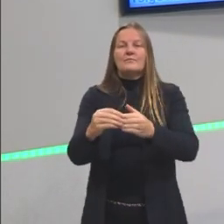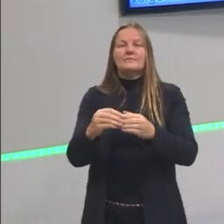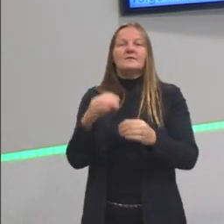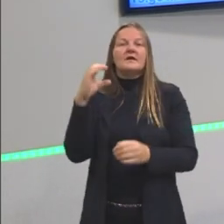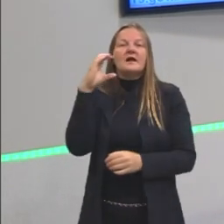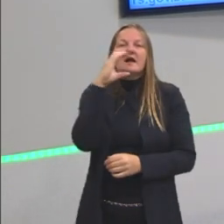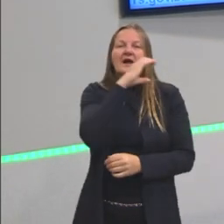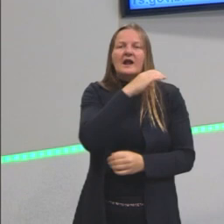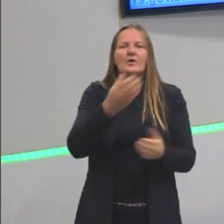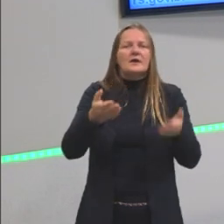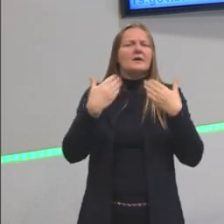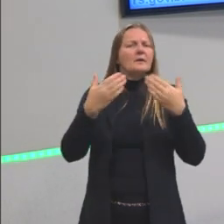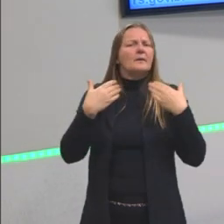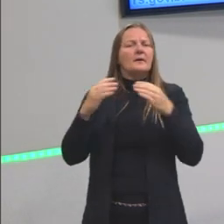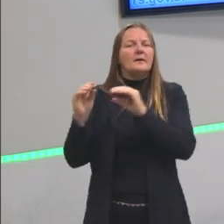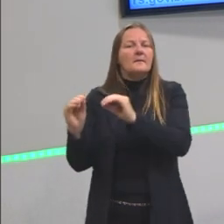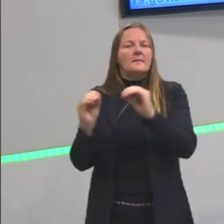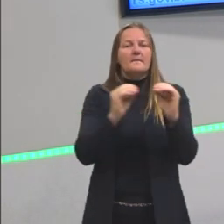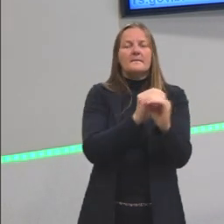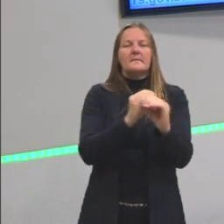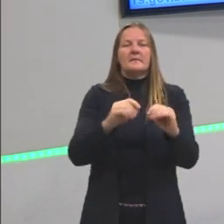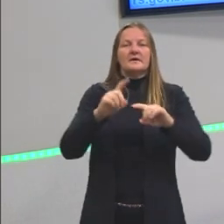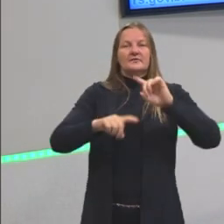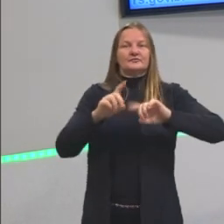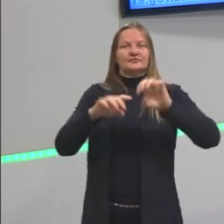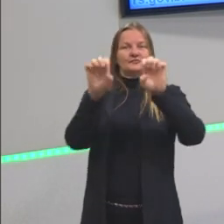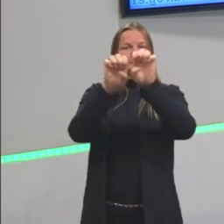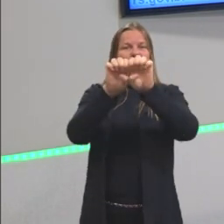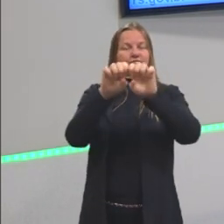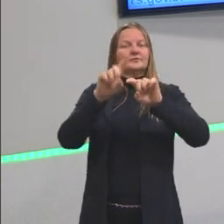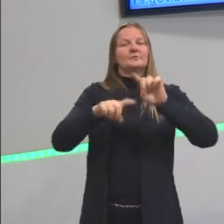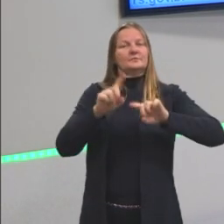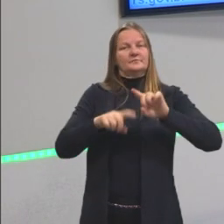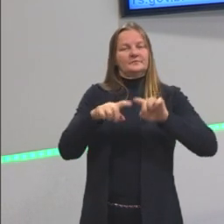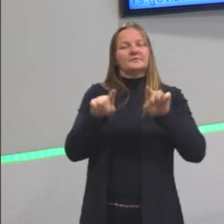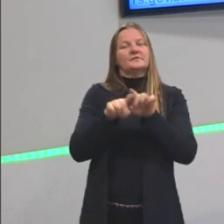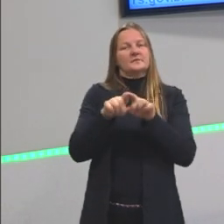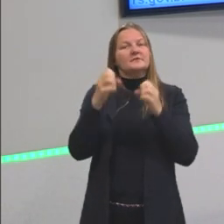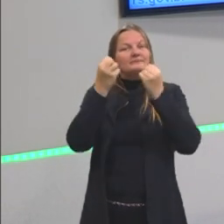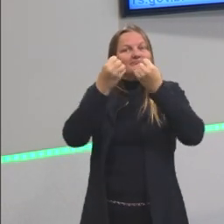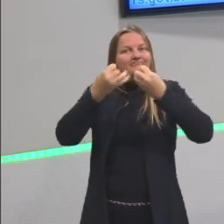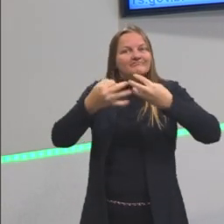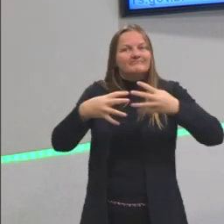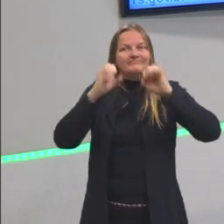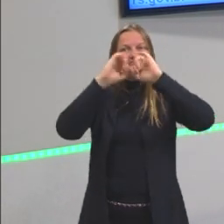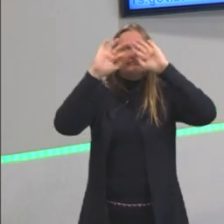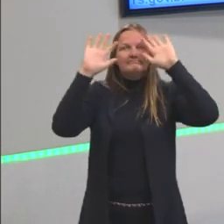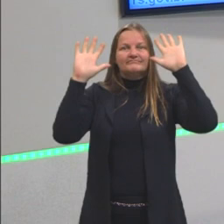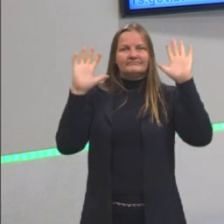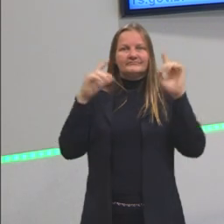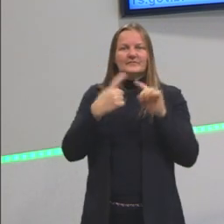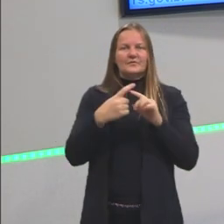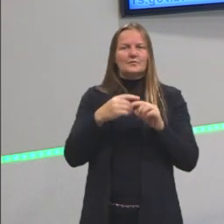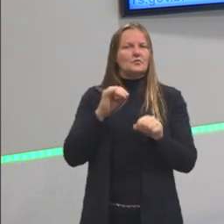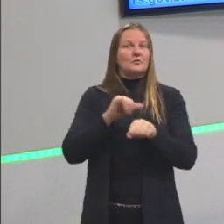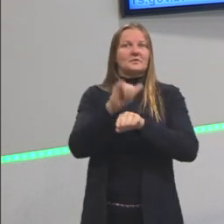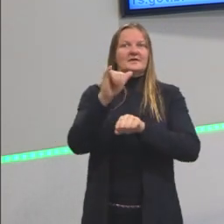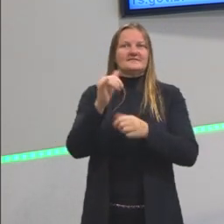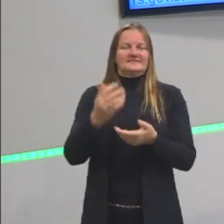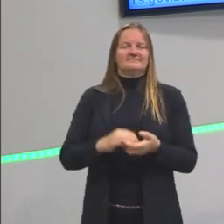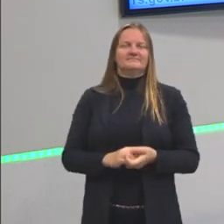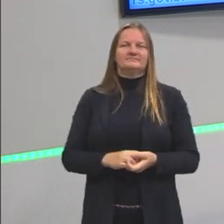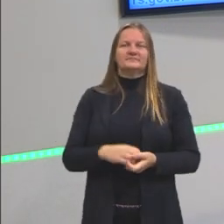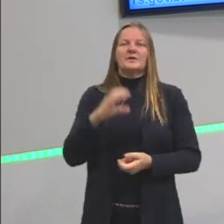de calor. E, claro, a estrutura da matéria vai ser importante para a gente entender algumas coisas, alguns processos que acontecem. Então,